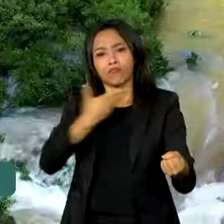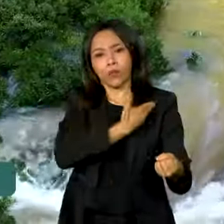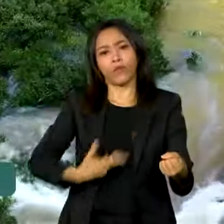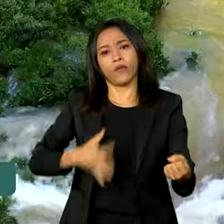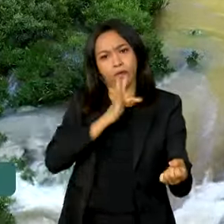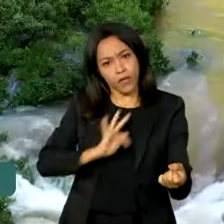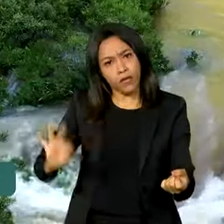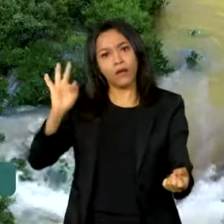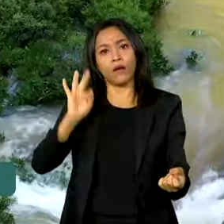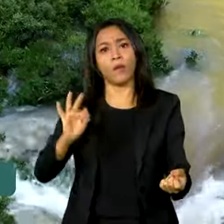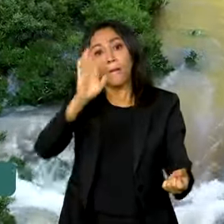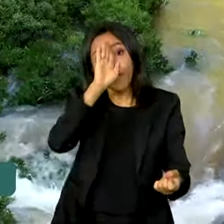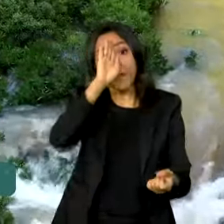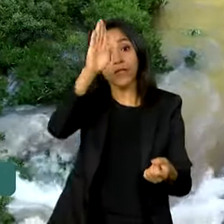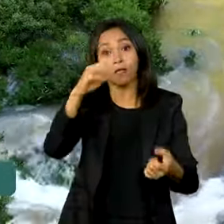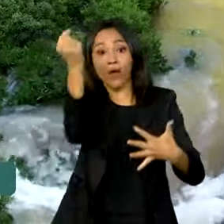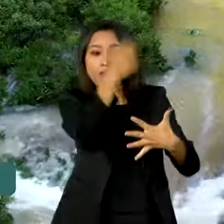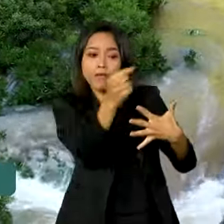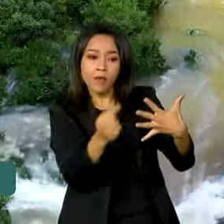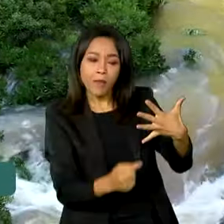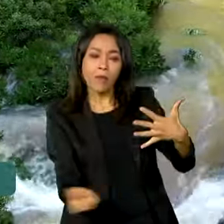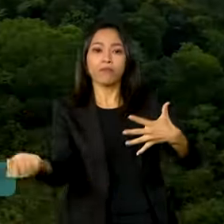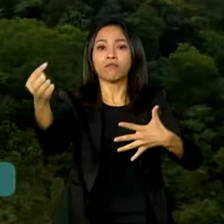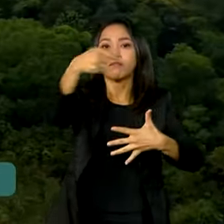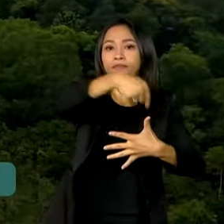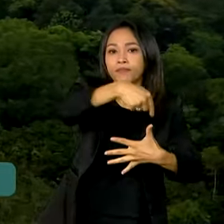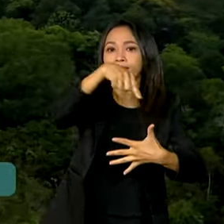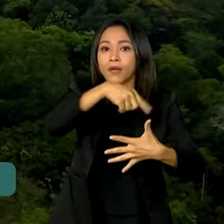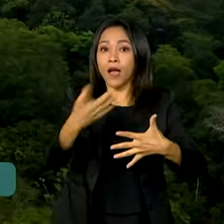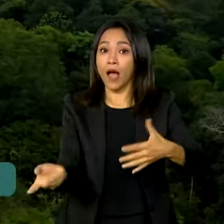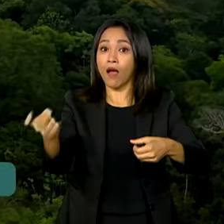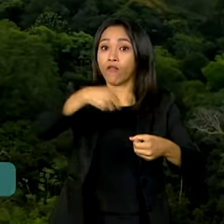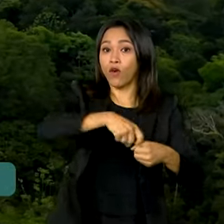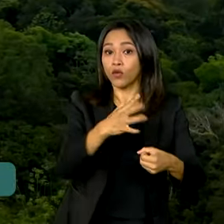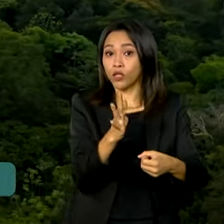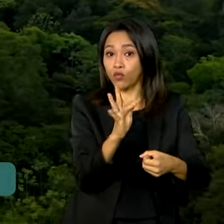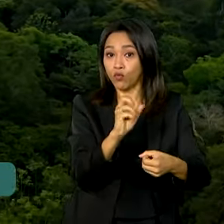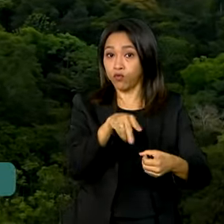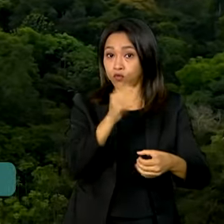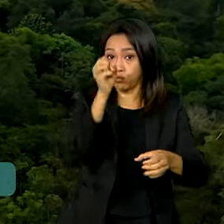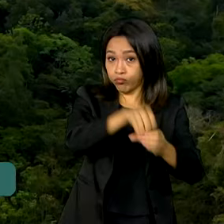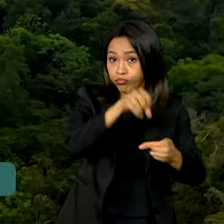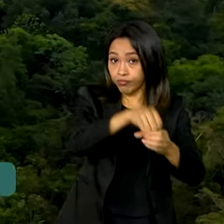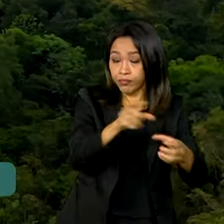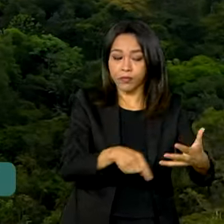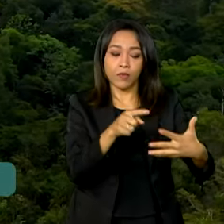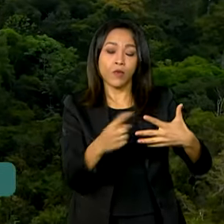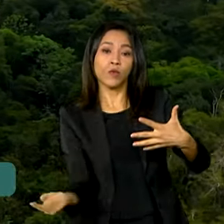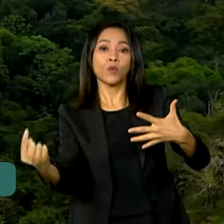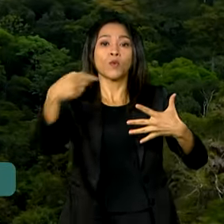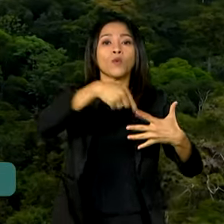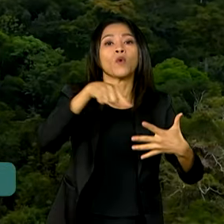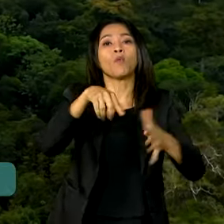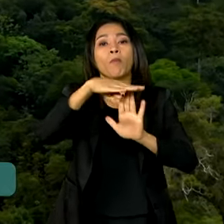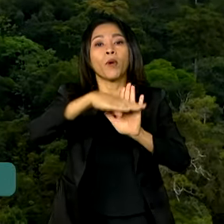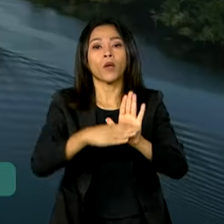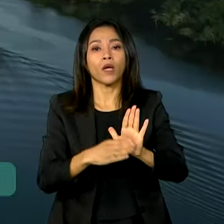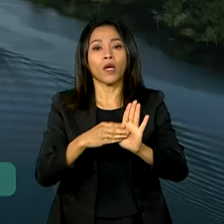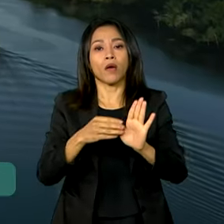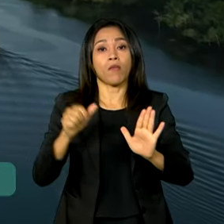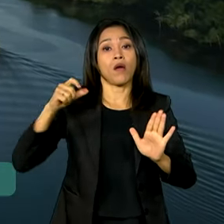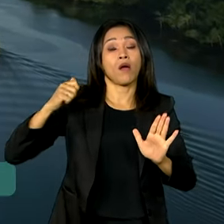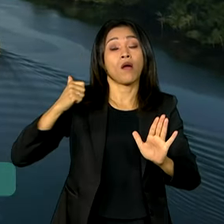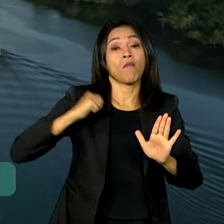Entre as principais ações estão a retomada do Fundo Amazônia e do programa Bolsa Verde, o aumento da